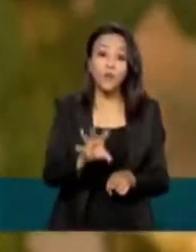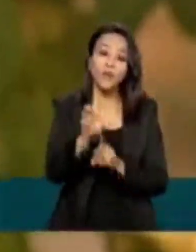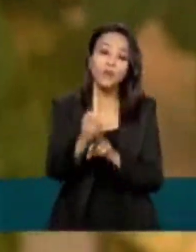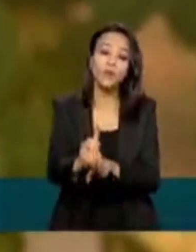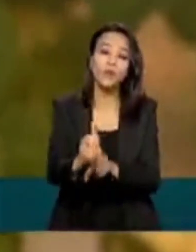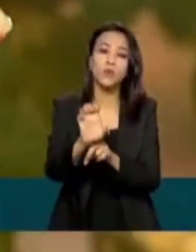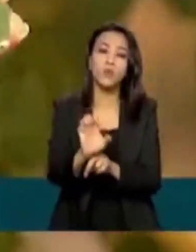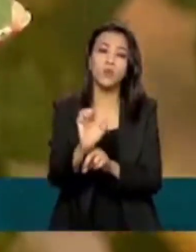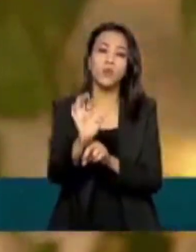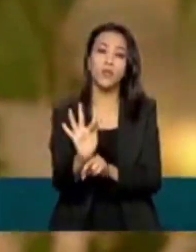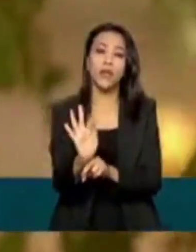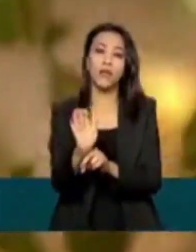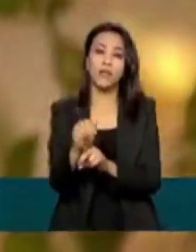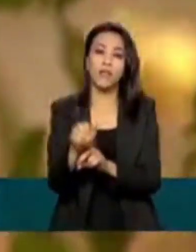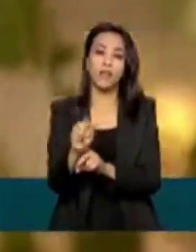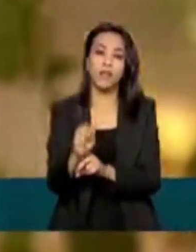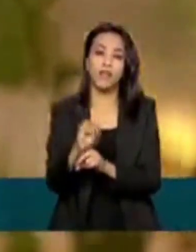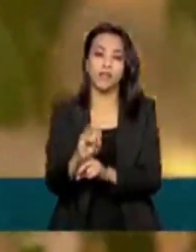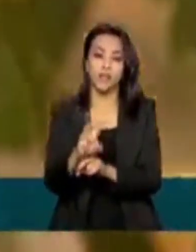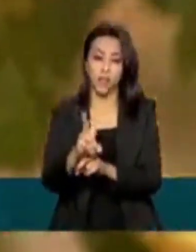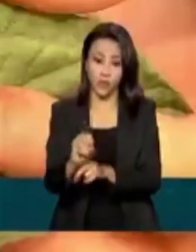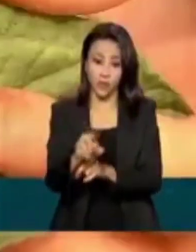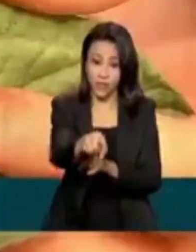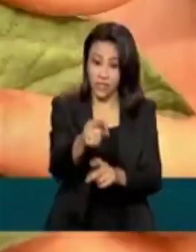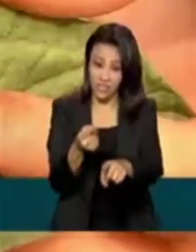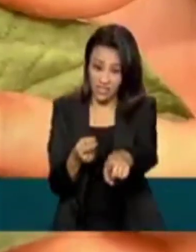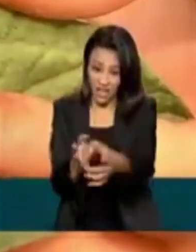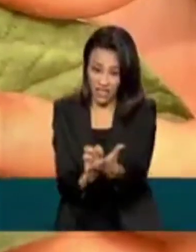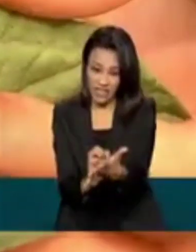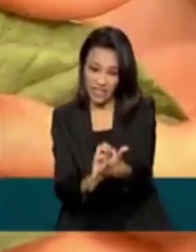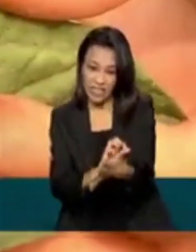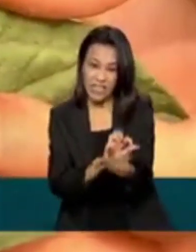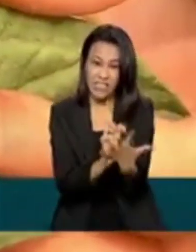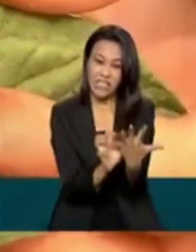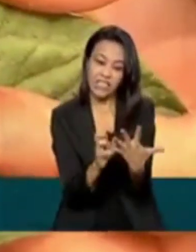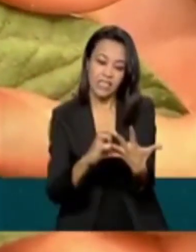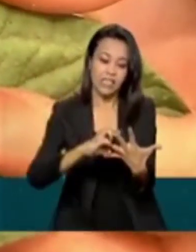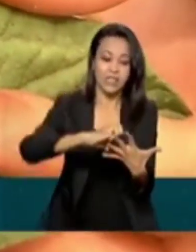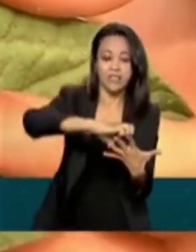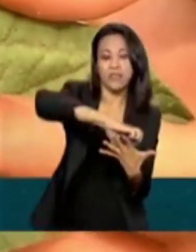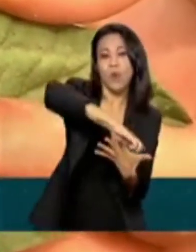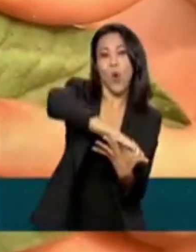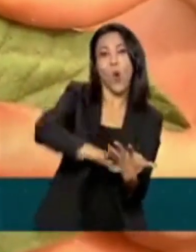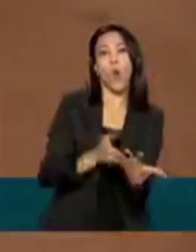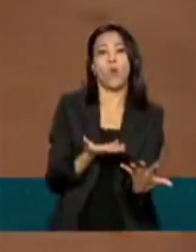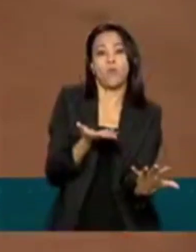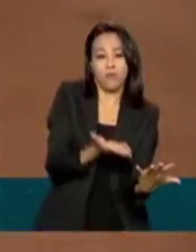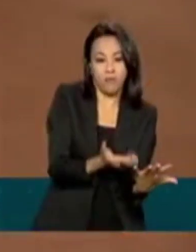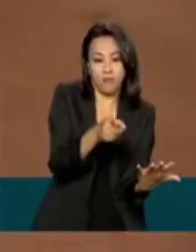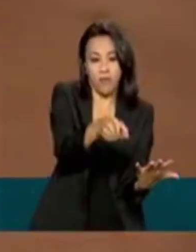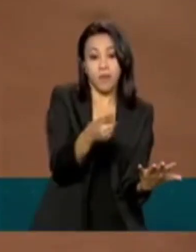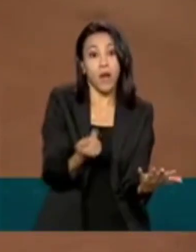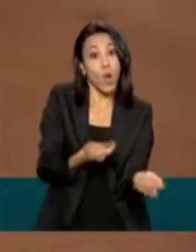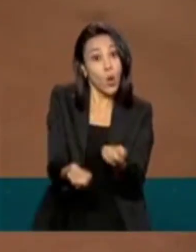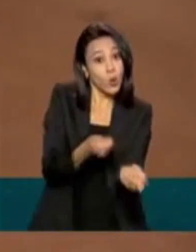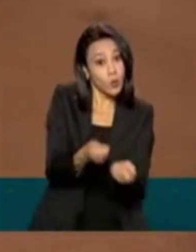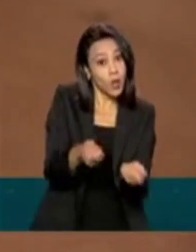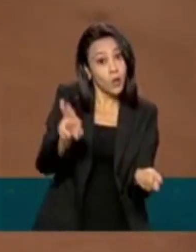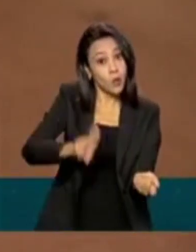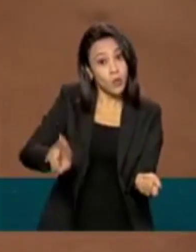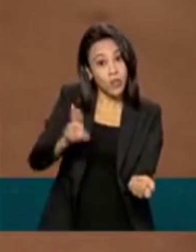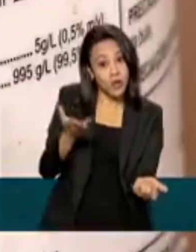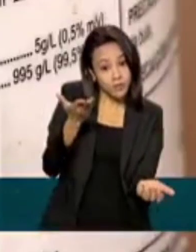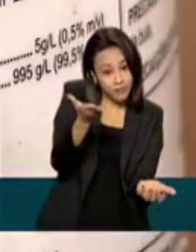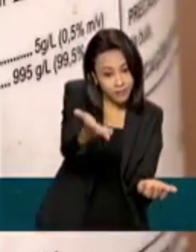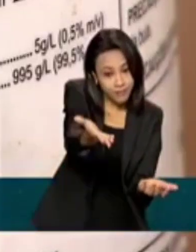traça do tomateiro é uma das principais pragas. A larva do inseto come a folha por dentro. Para controlar, é usado